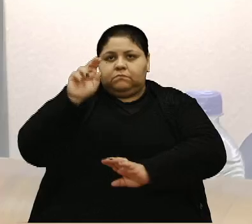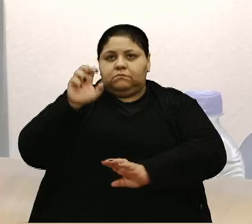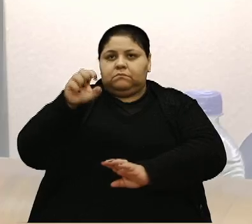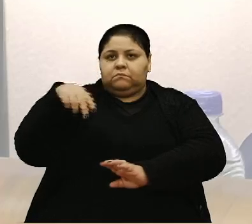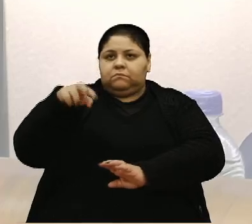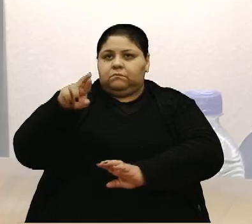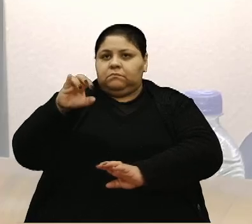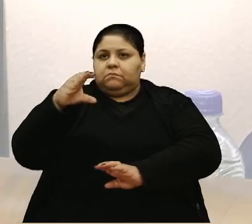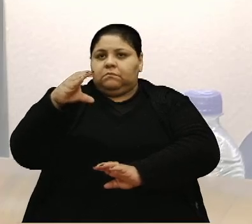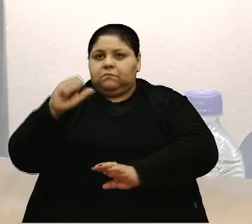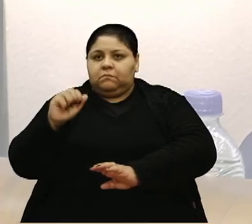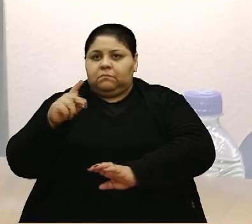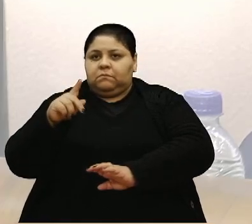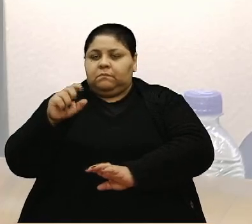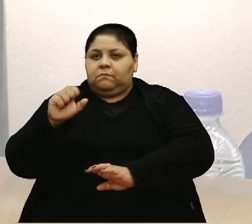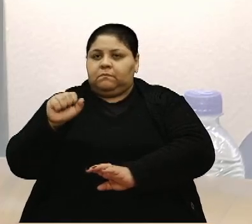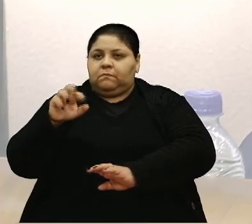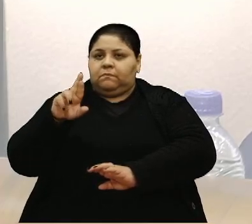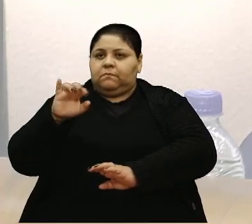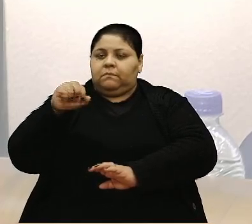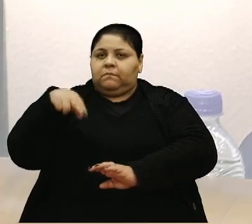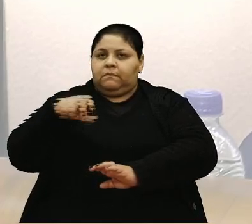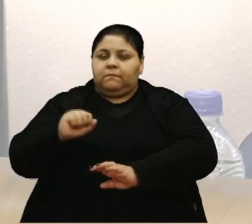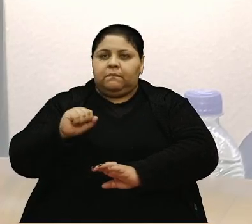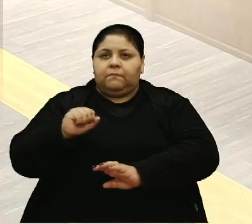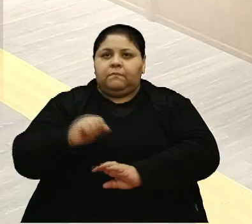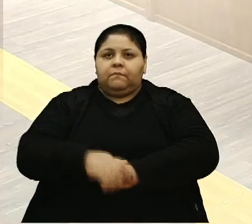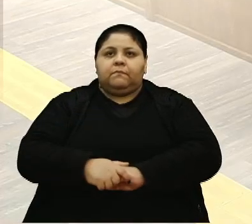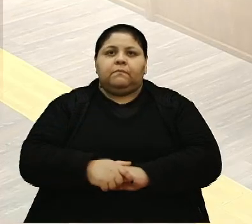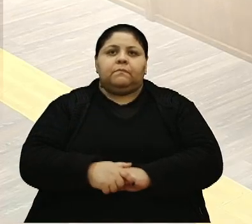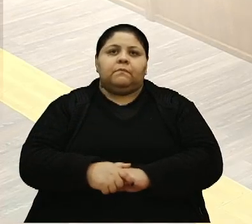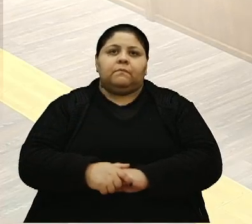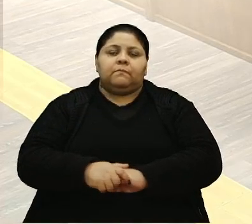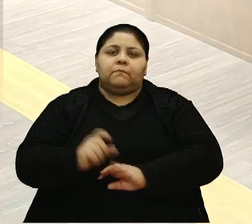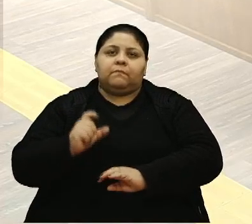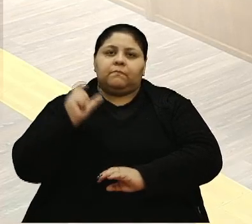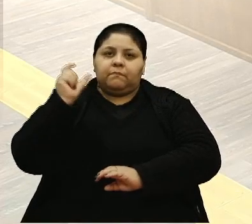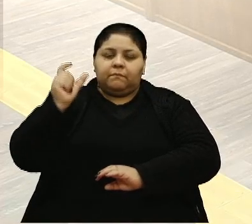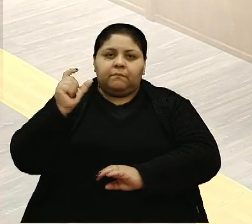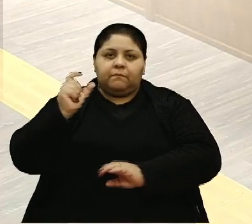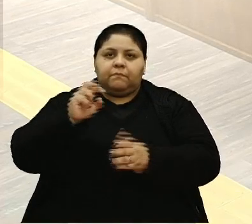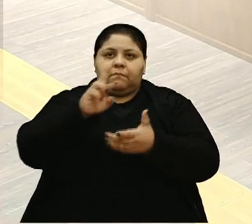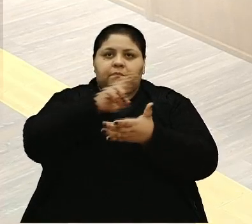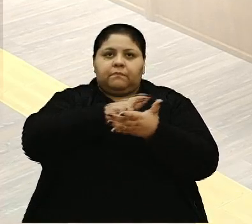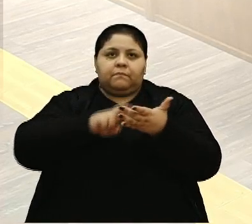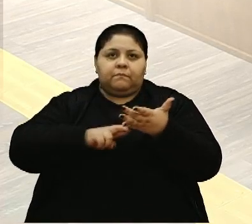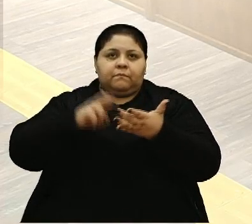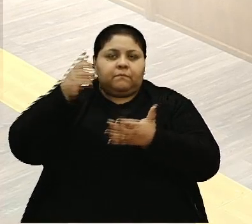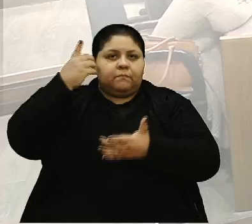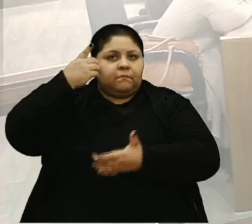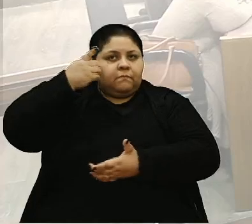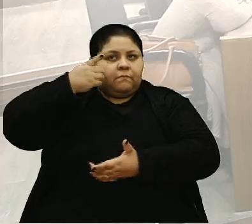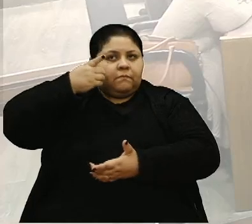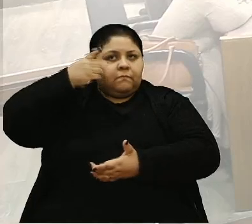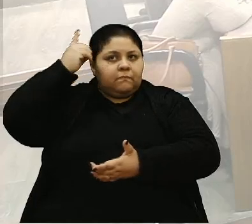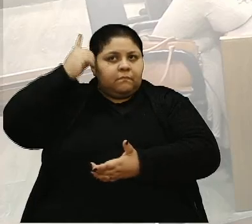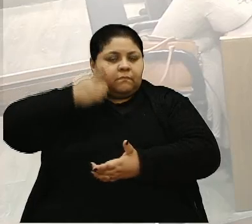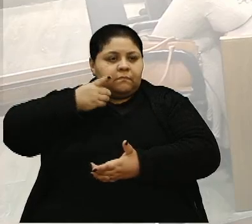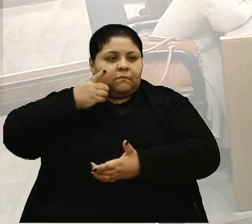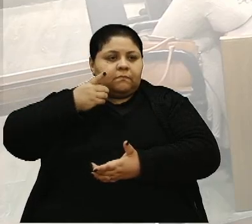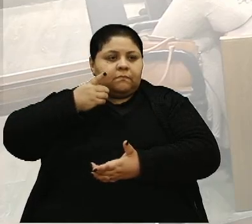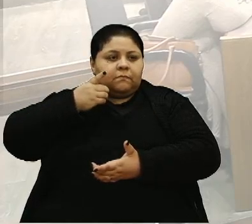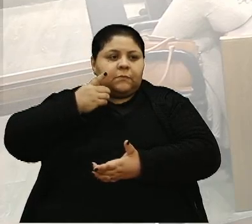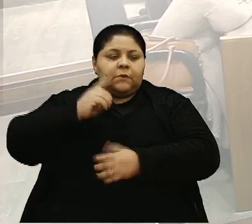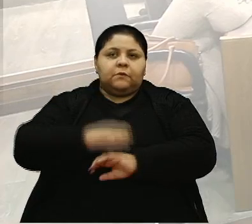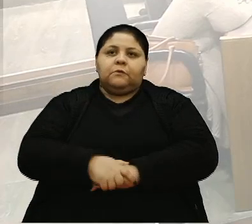Zanotti, relator, vereador Lucas Gil. Com a palavra, o relator para a leitura do parecer. Obrigado, presidente,